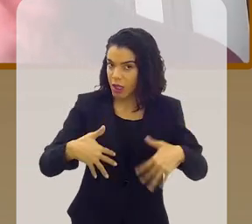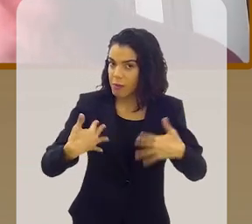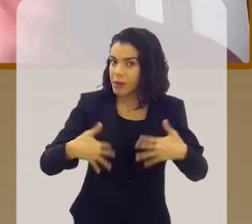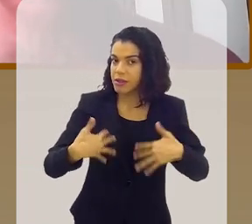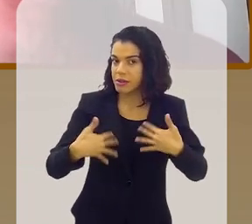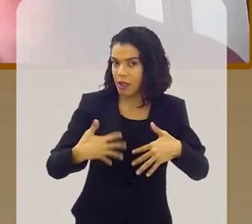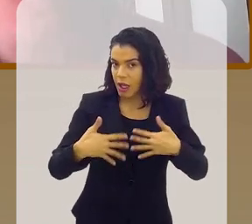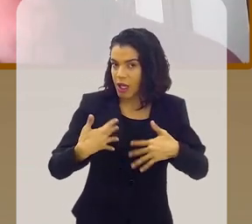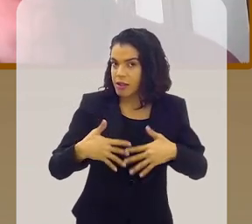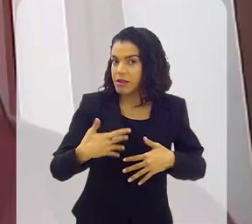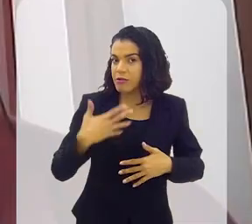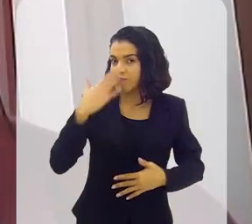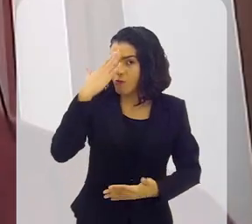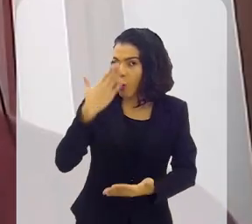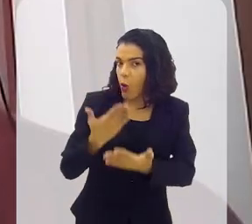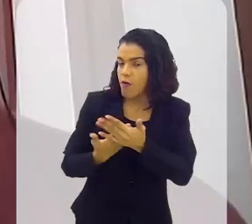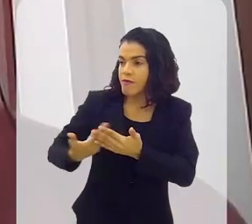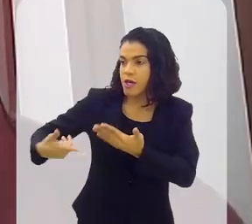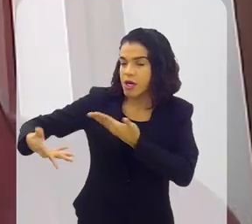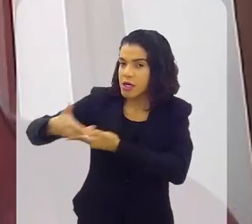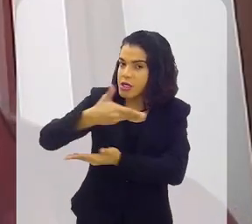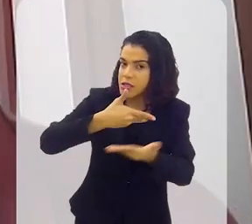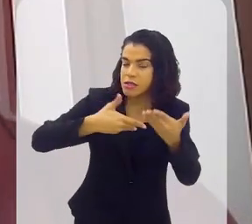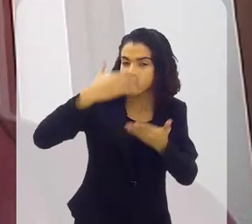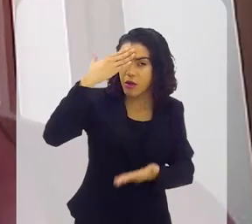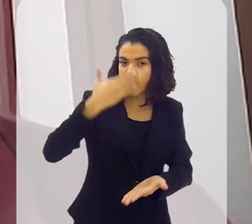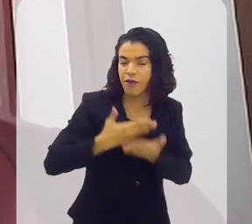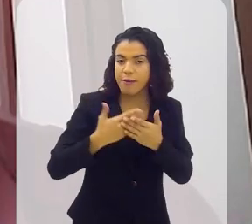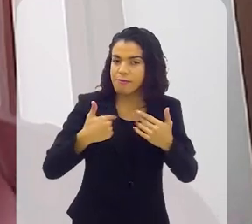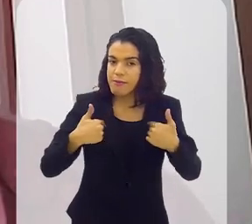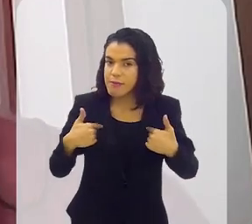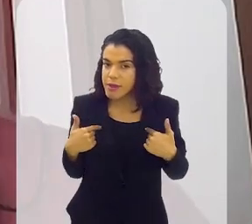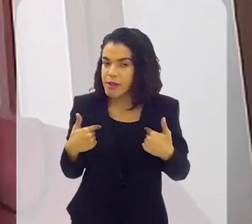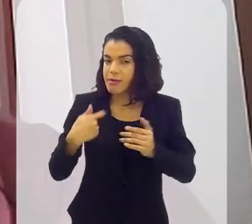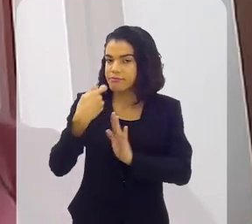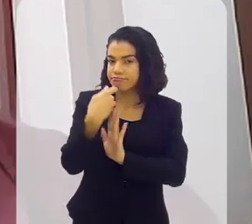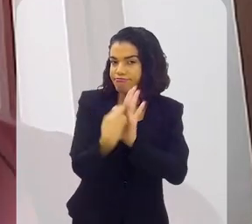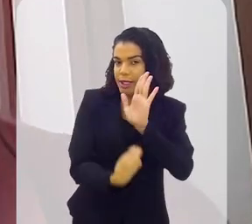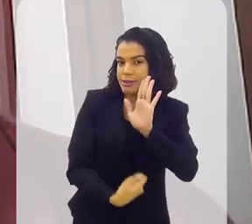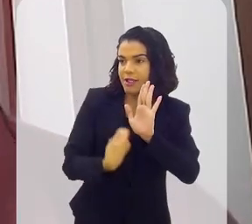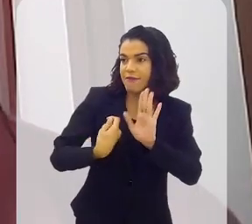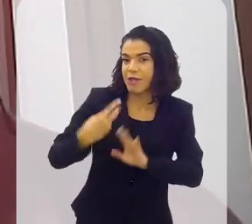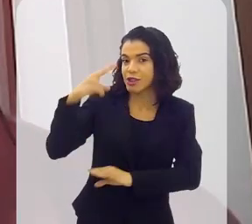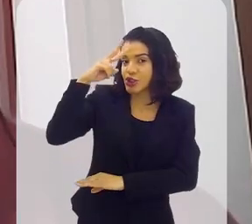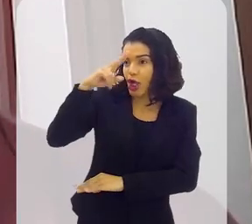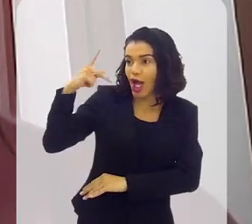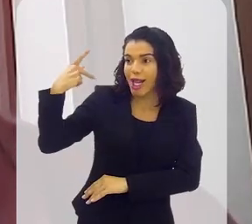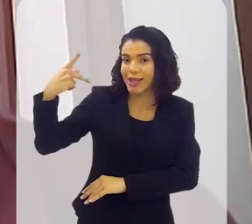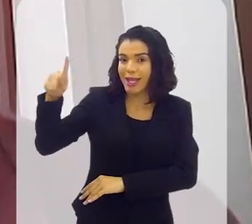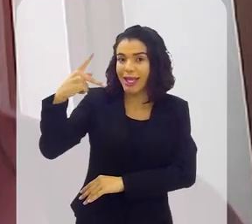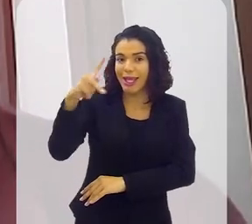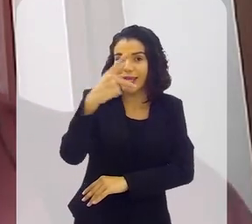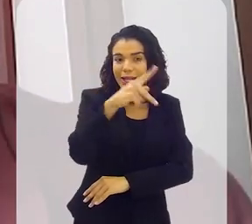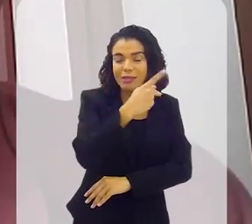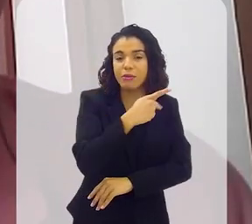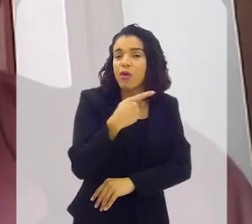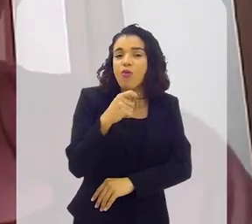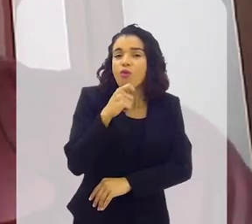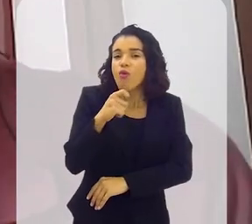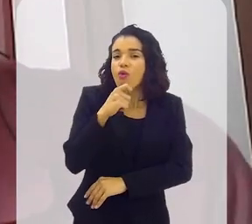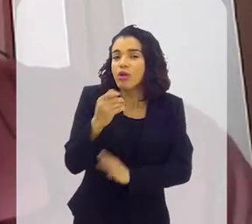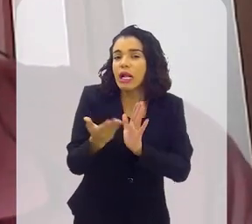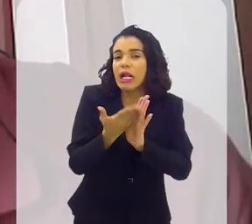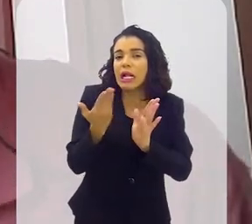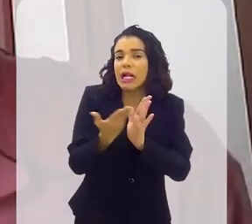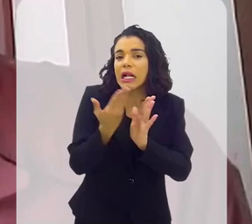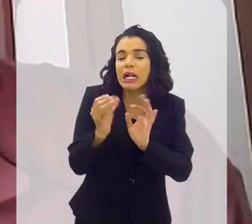do que qualquer outra coisa, de confiar, deles confiarem em mim para escrever a história, porque eu não tinha livro deles.